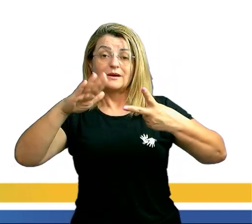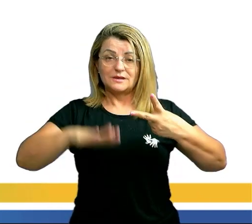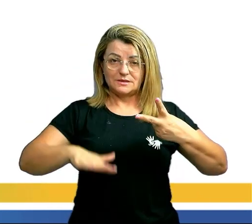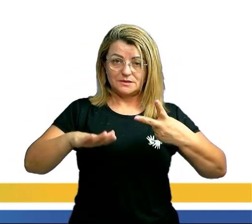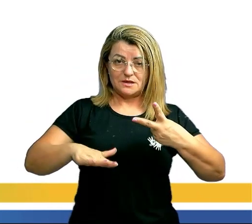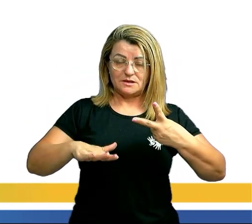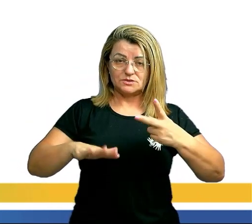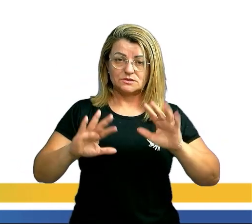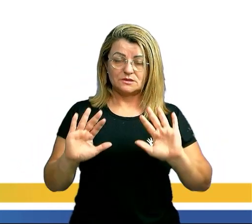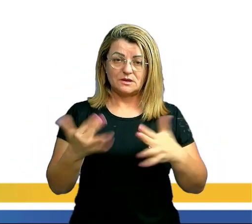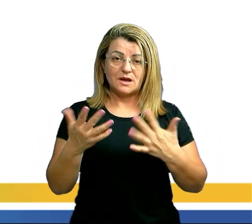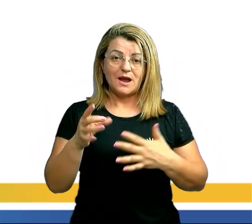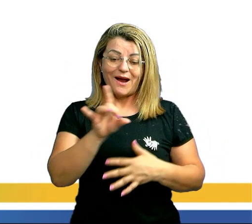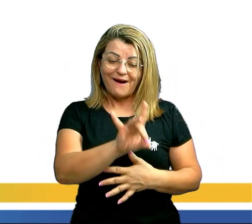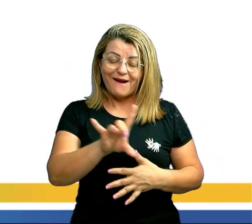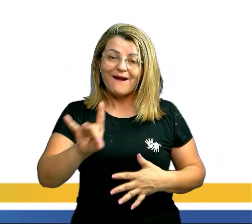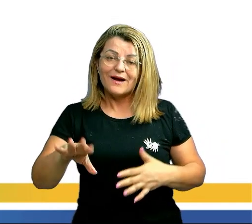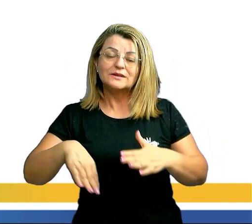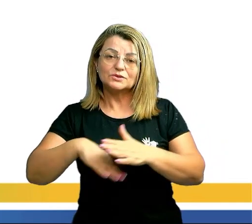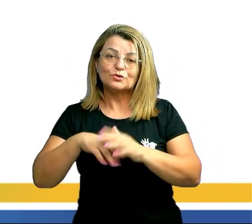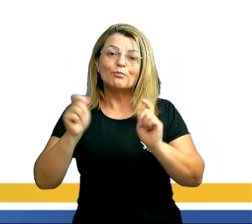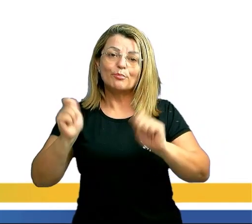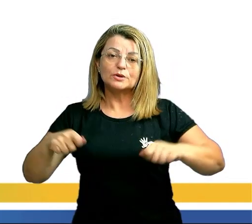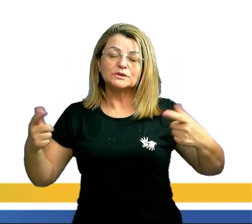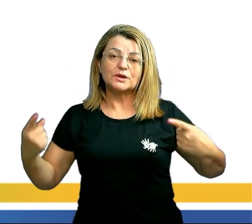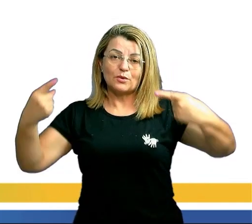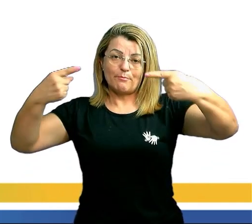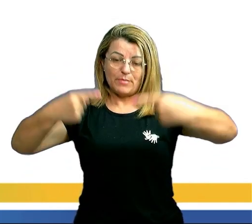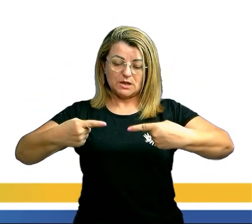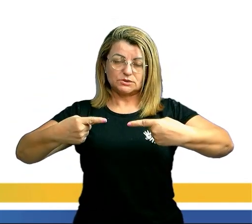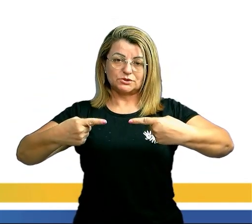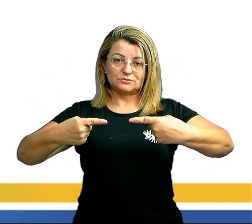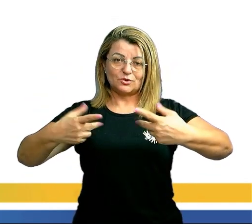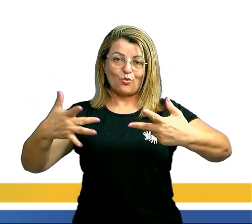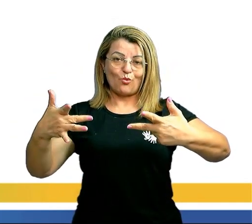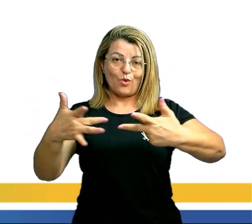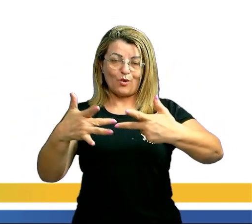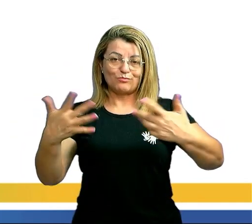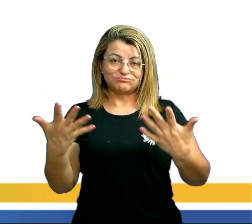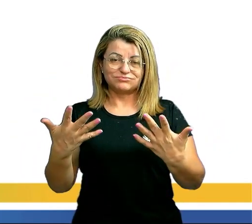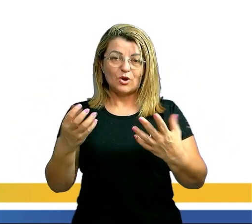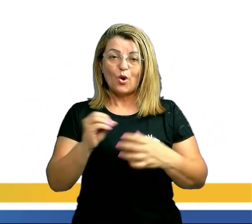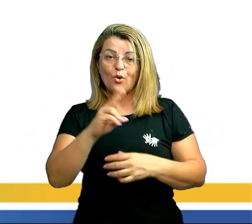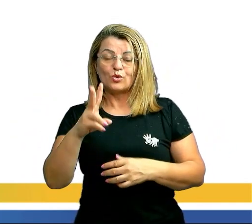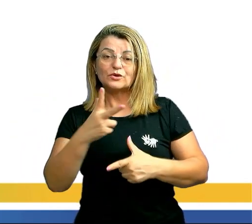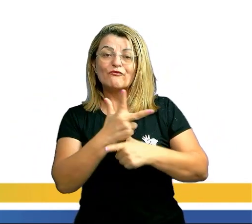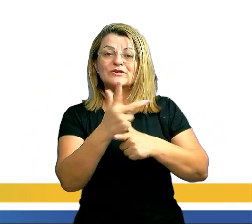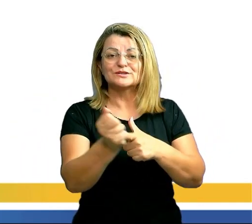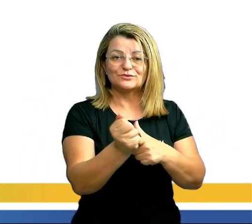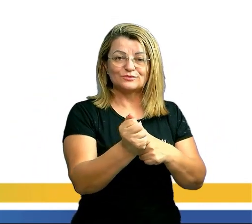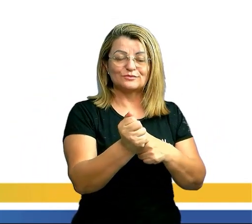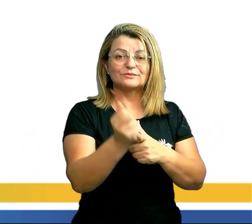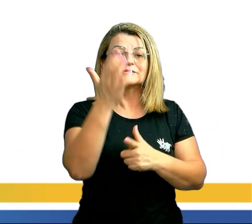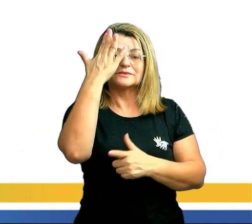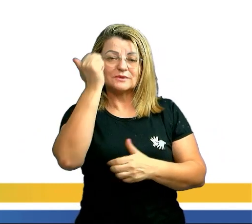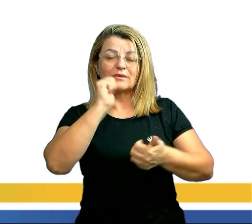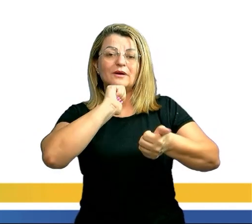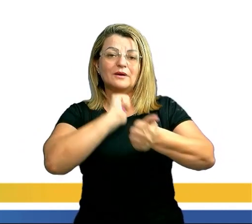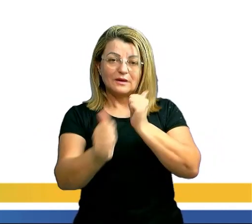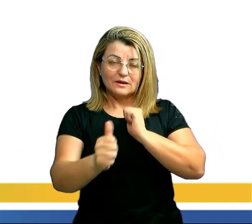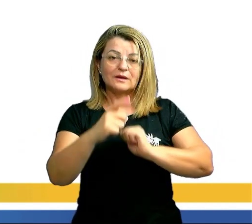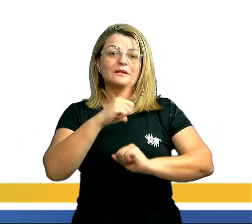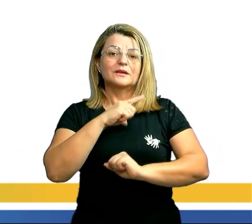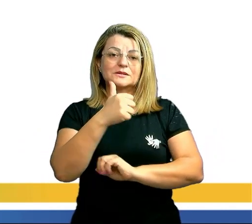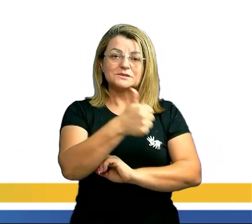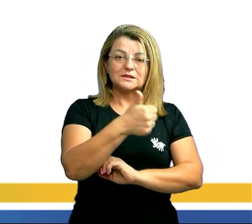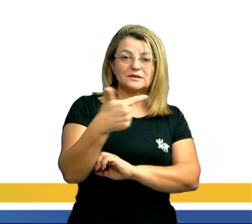Sendo que cada jogo pode terminar empatado ou haver um vencedor. Ok? Sabendo que nesse campeonato ocorreram cento